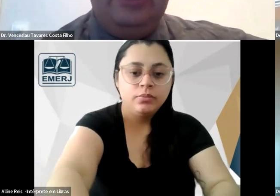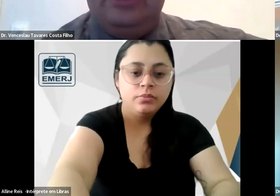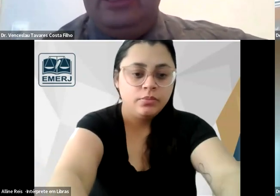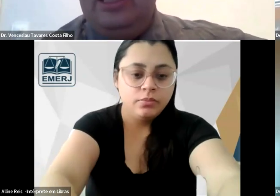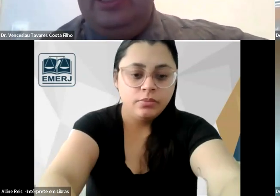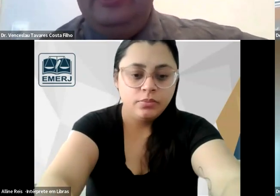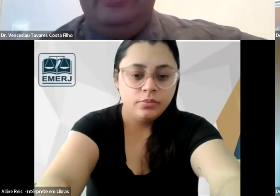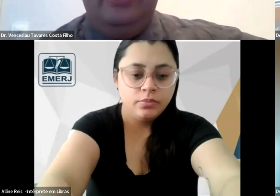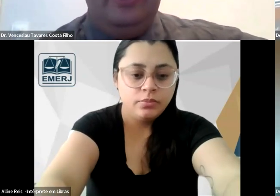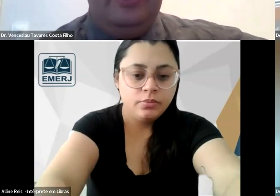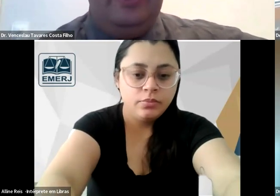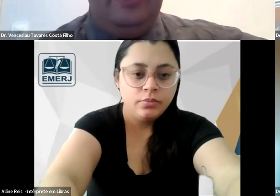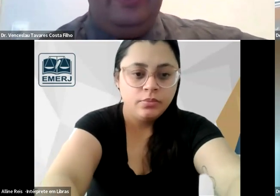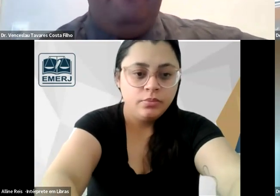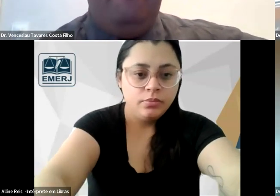nascidas